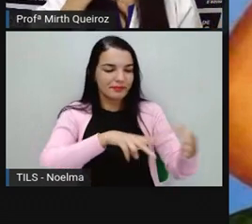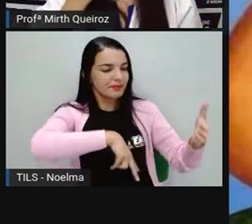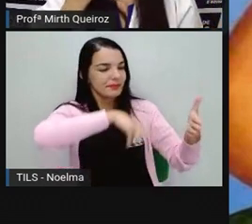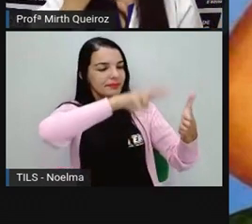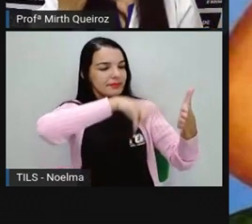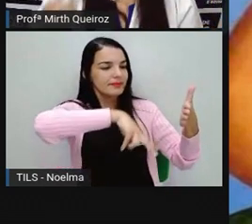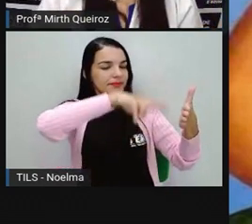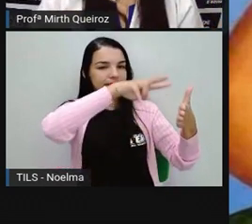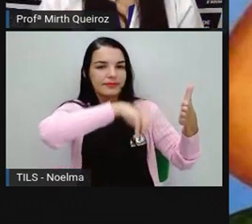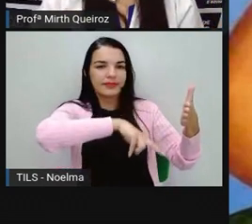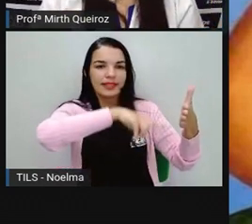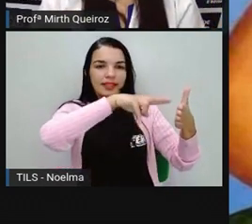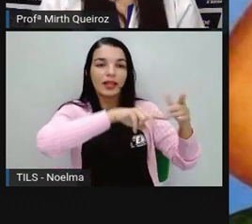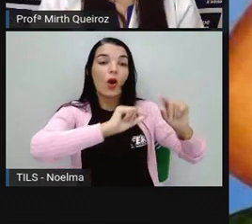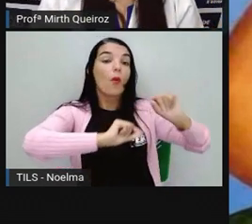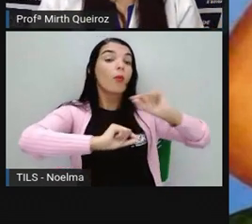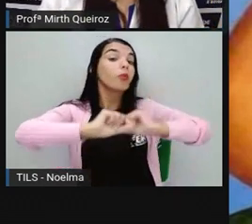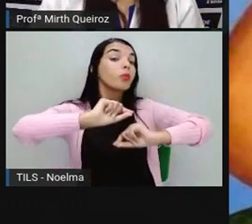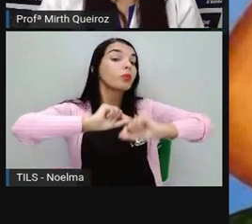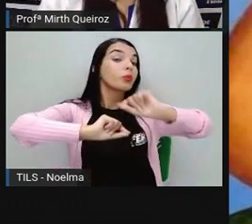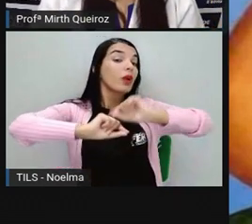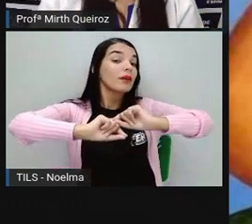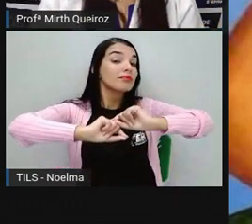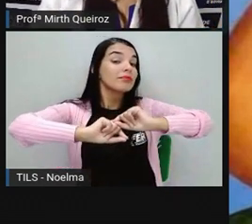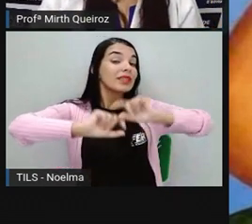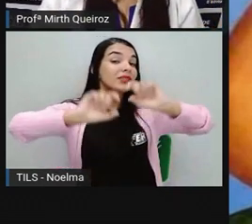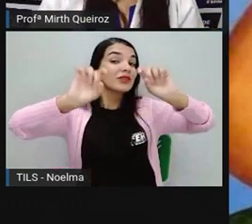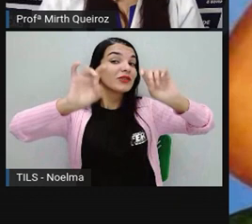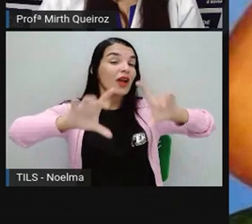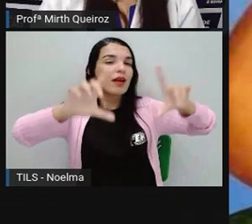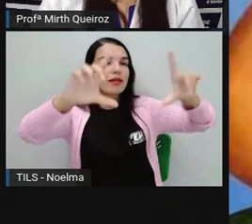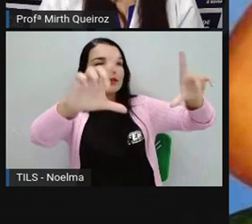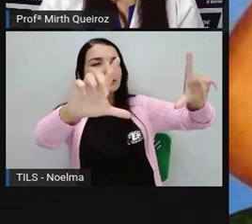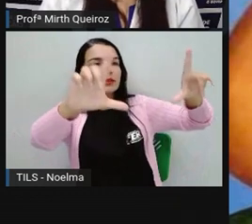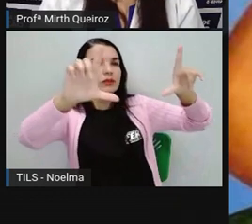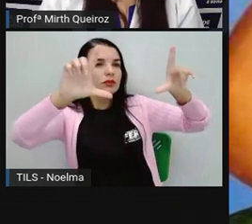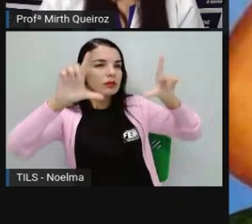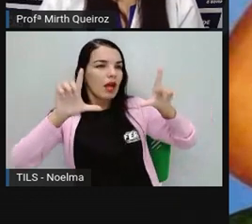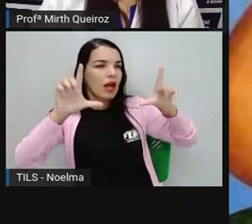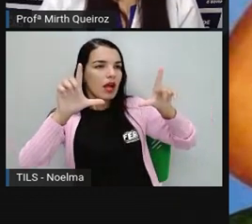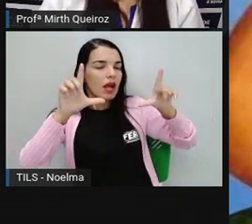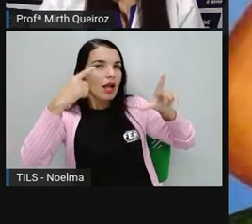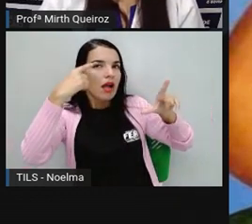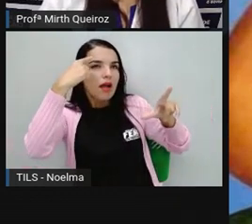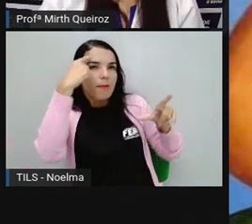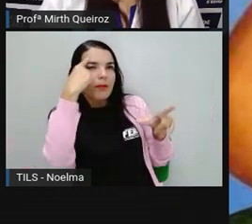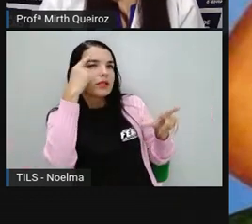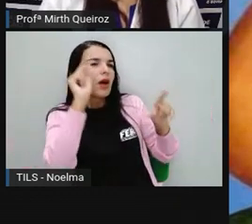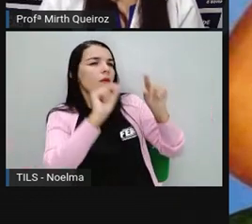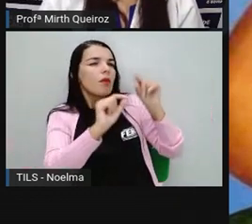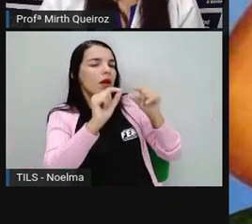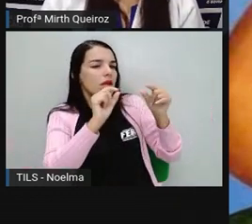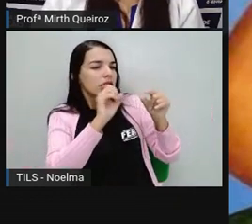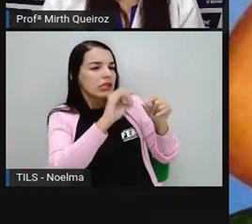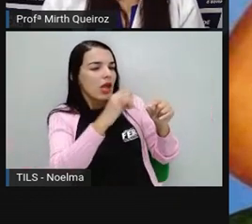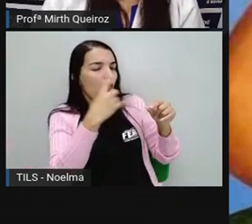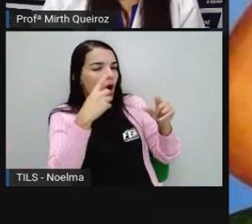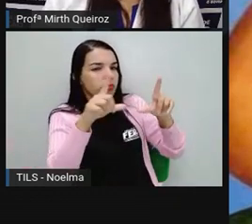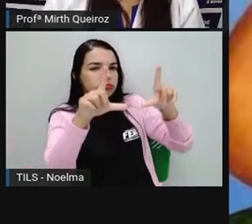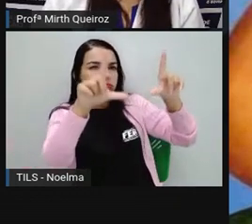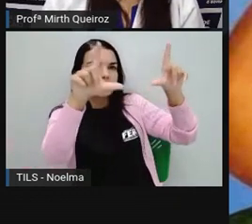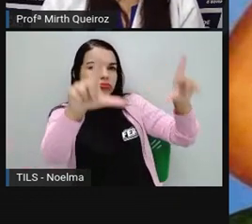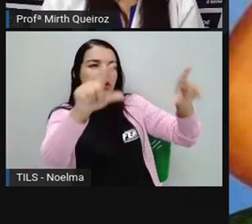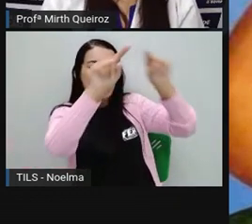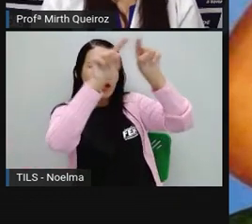nossa vida. Quando olhamos em um quadro, tentamos imaginar o que o pintor retratou ali. Nos reportamos